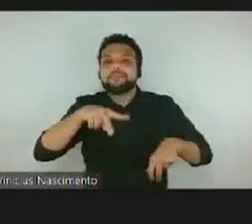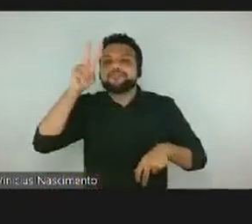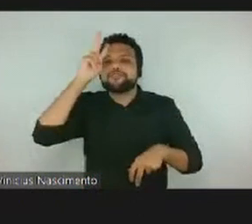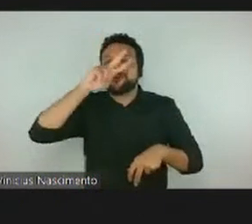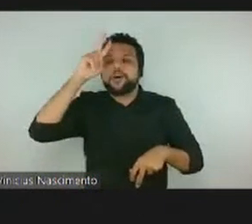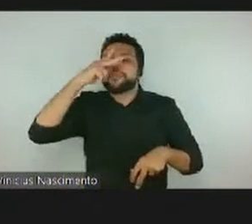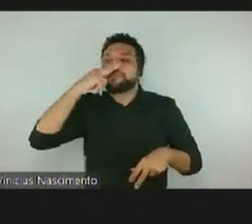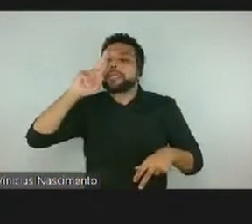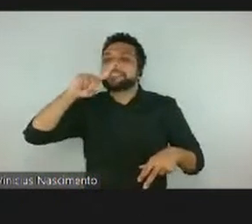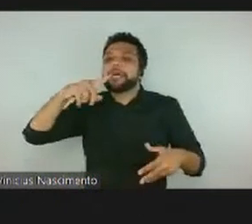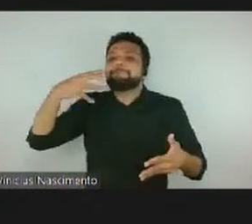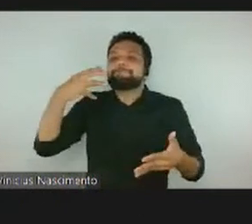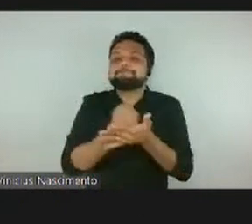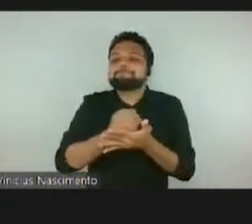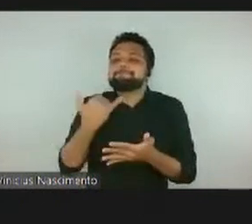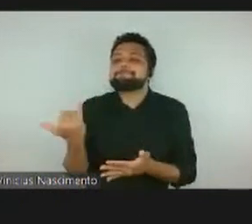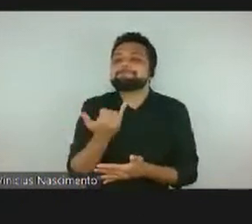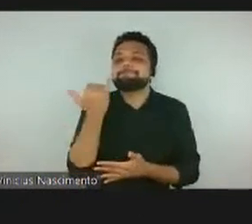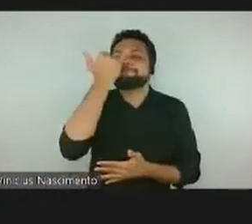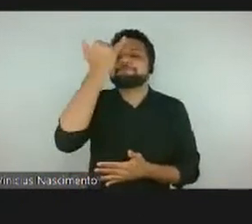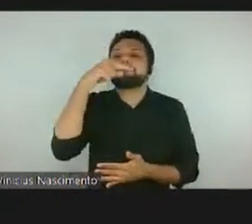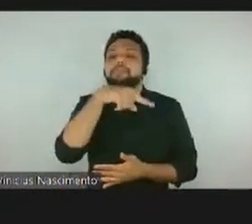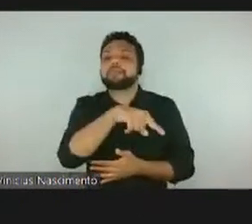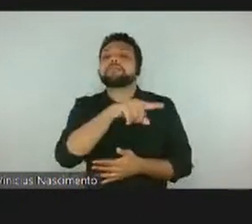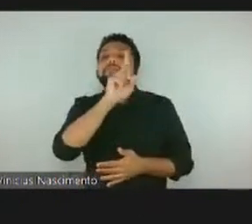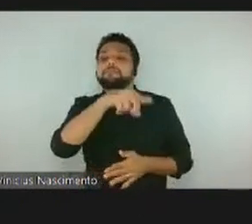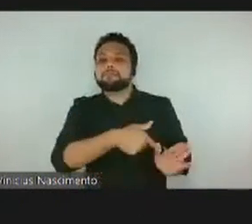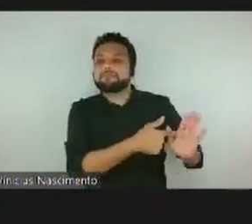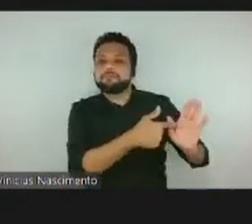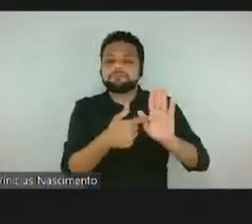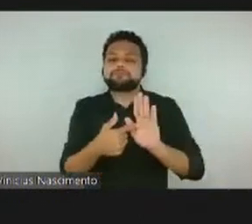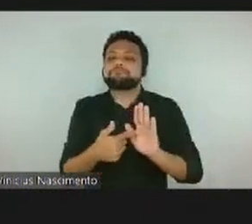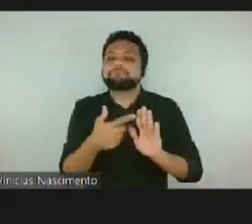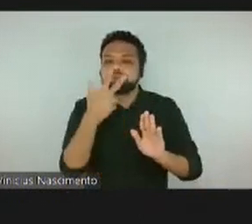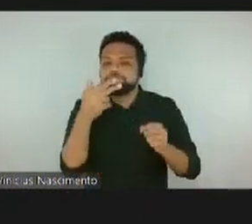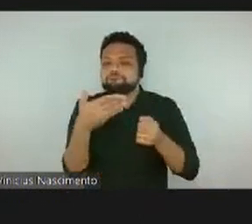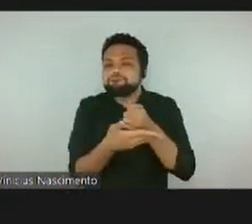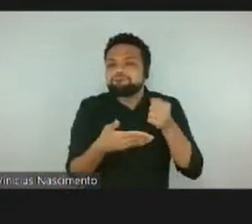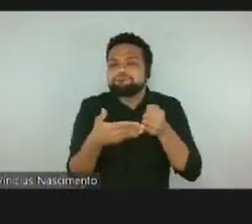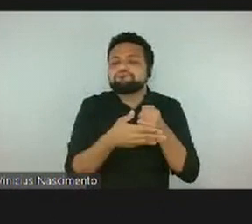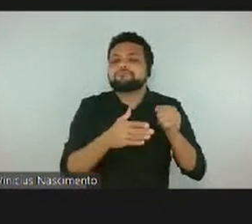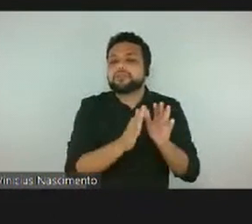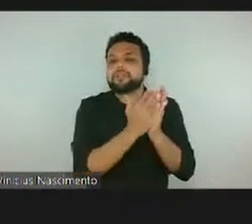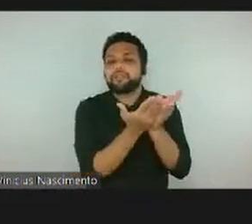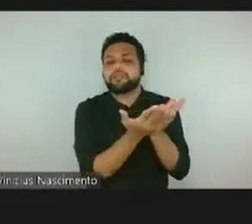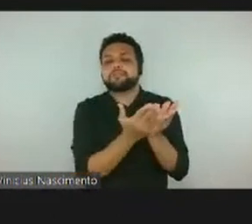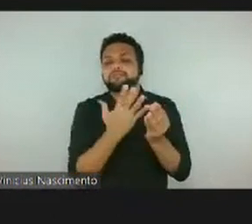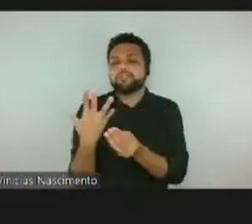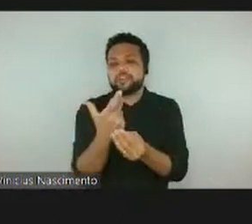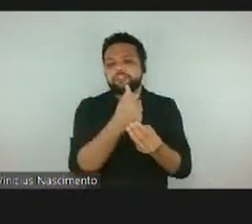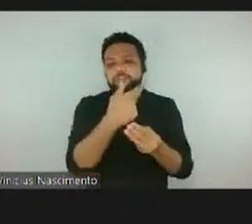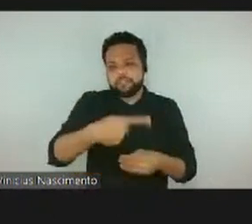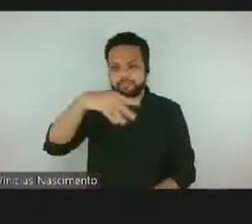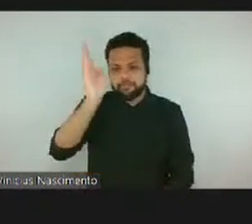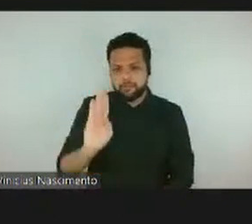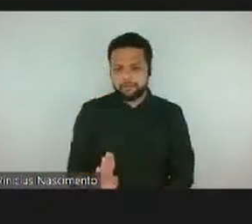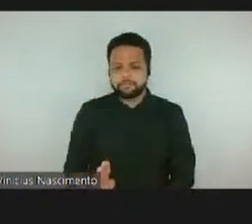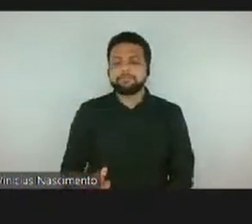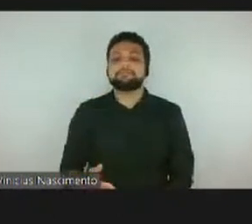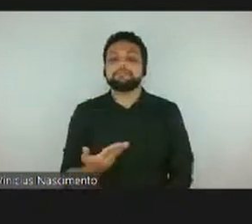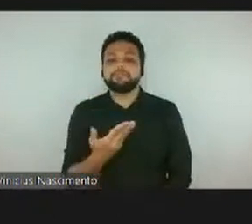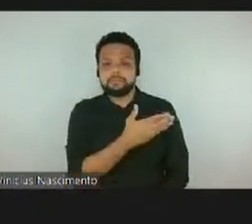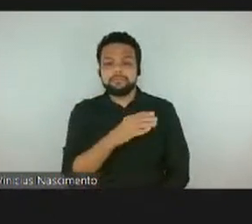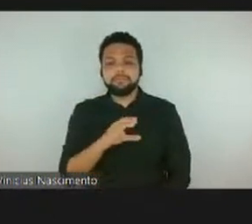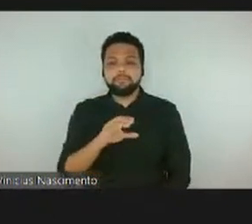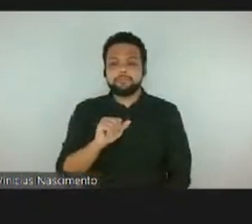que vai ser uma exposição meio seminal sobre os livros de artista no Brasil. Então, esse catálogo